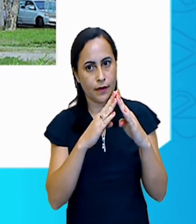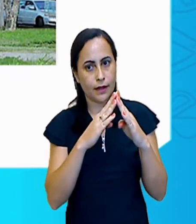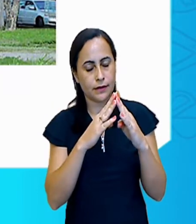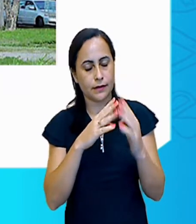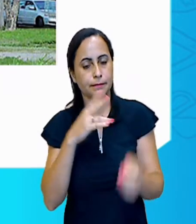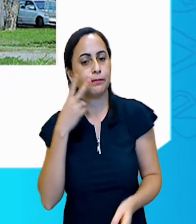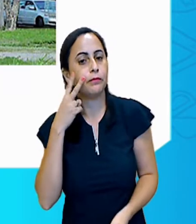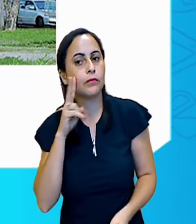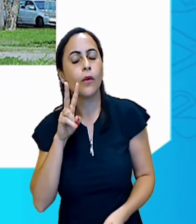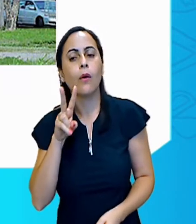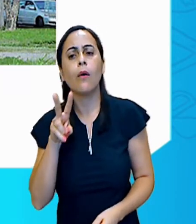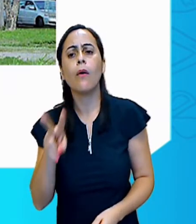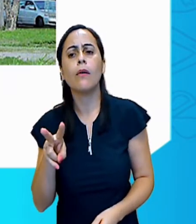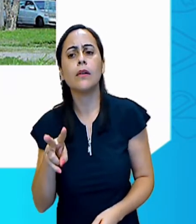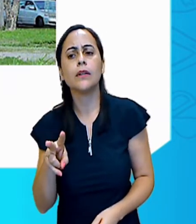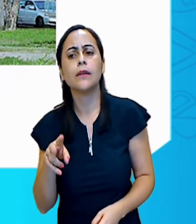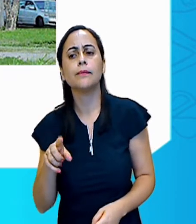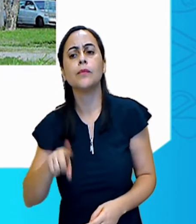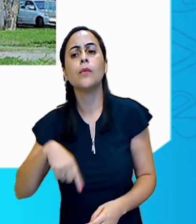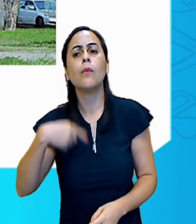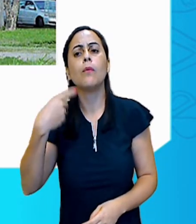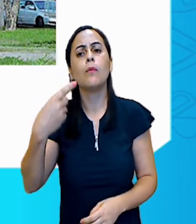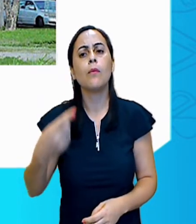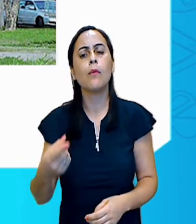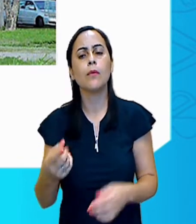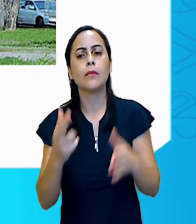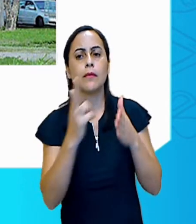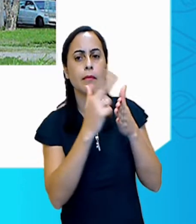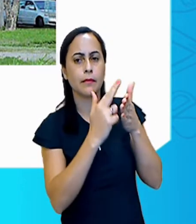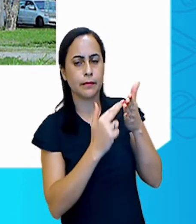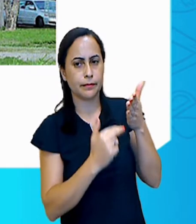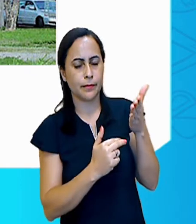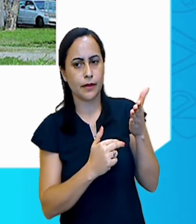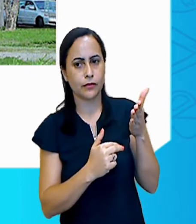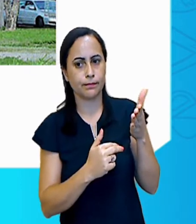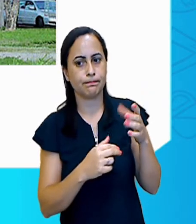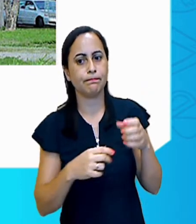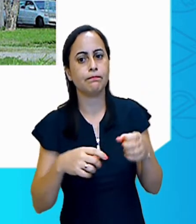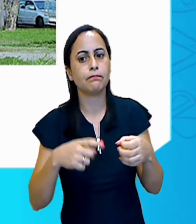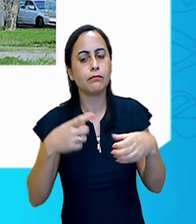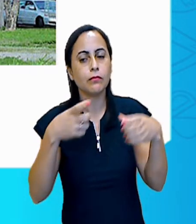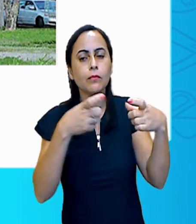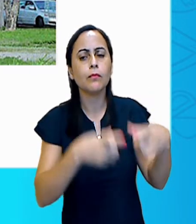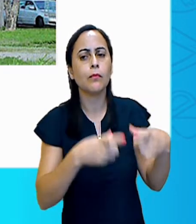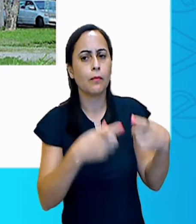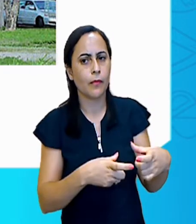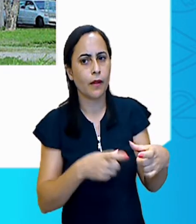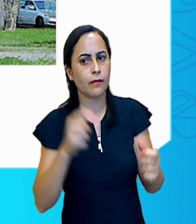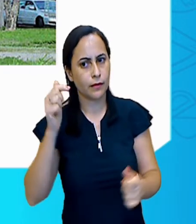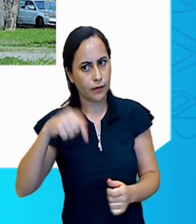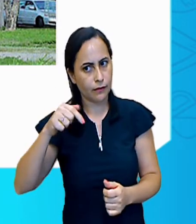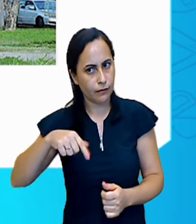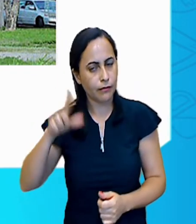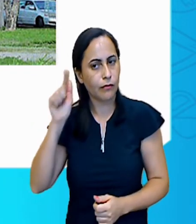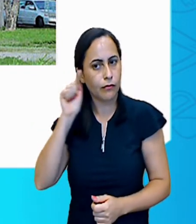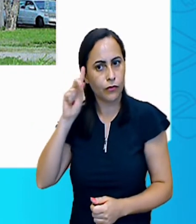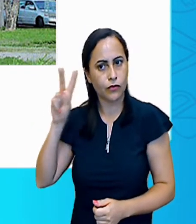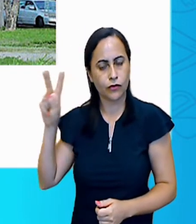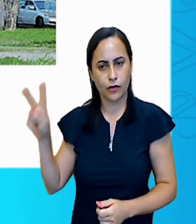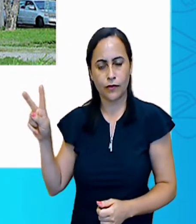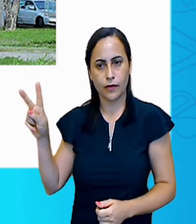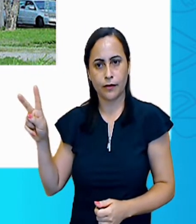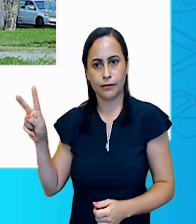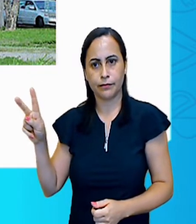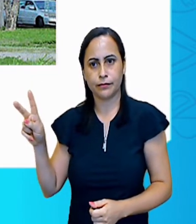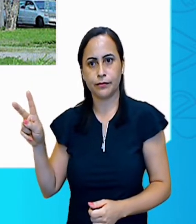Olha, crianças. Este também é um bairro daqui da nossa cidade, governador Valadares. Ele é o bairro distrito